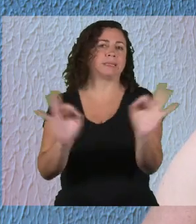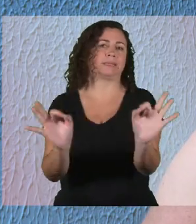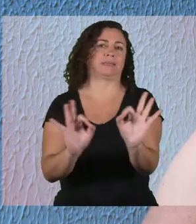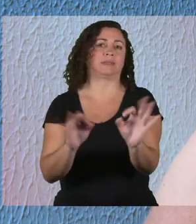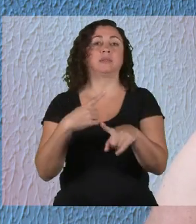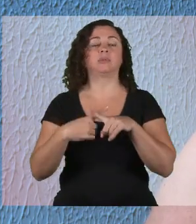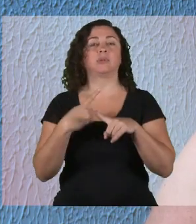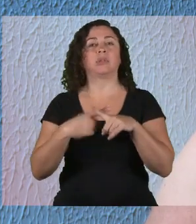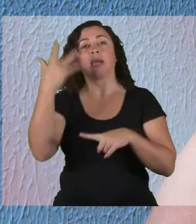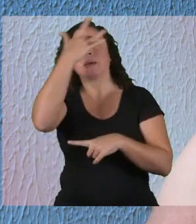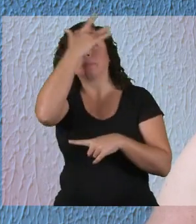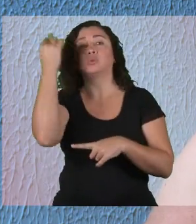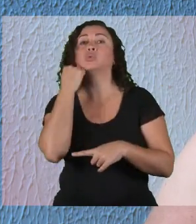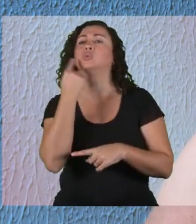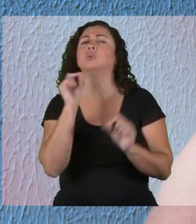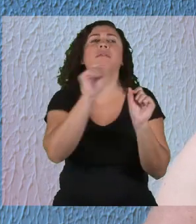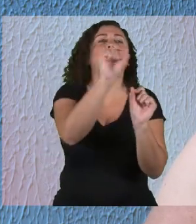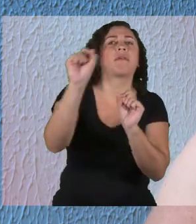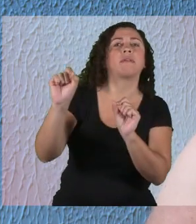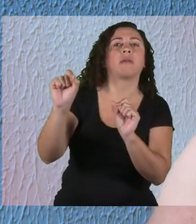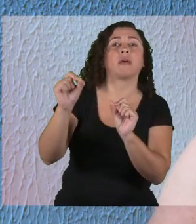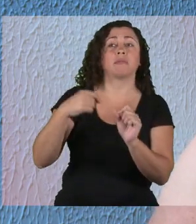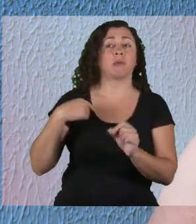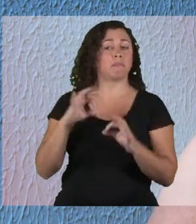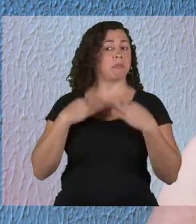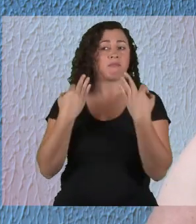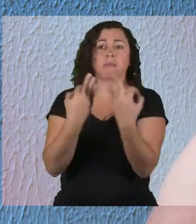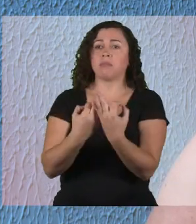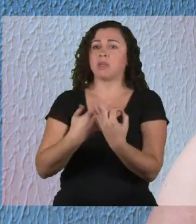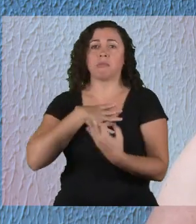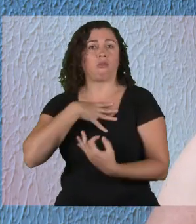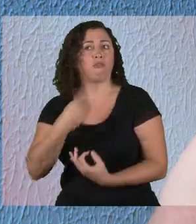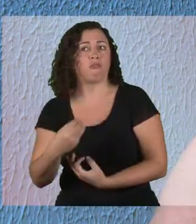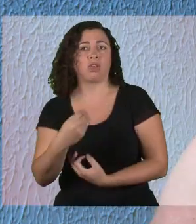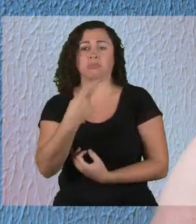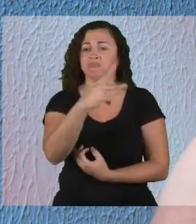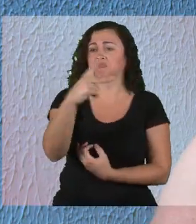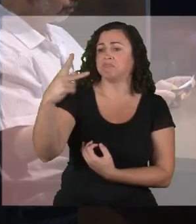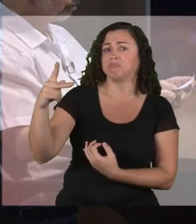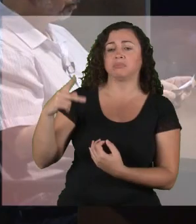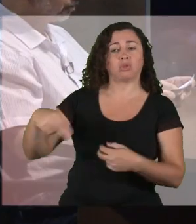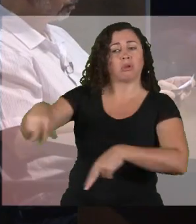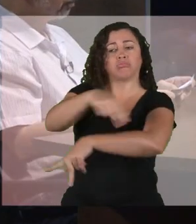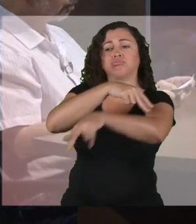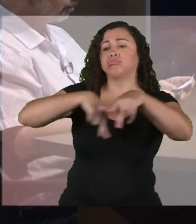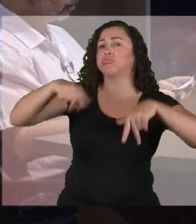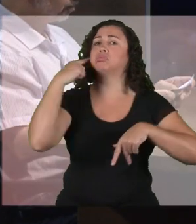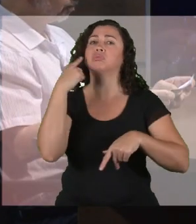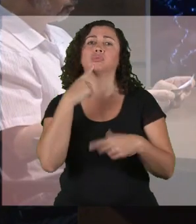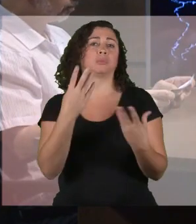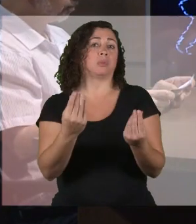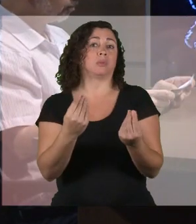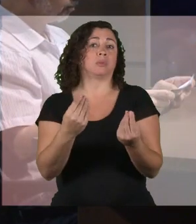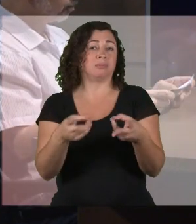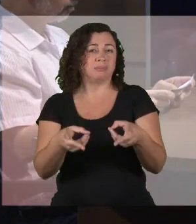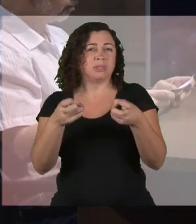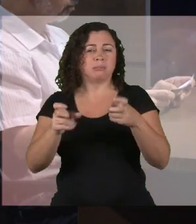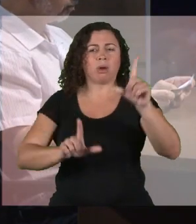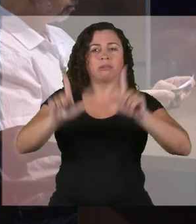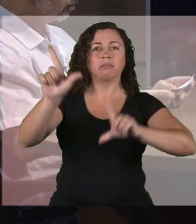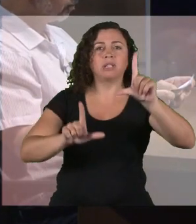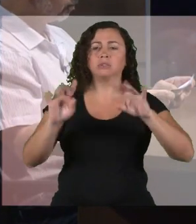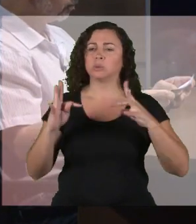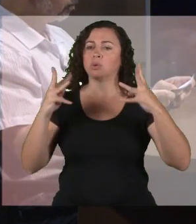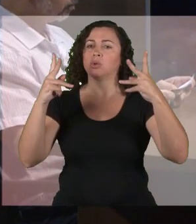porque essas pessoas surdas são os nossos filhos, os nossos parentes, elas circulam nos nossos meios, os séries de jornais são